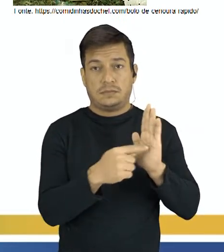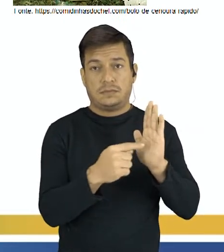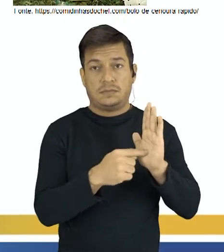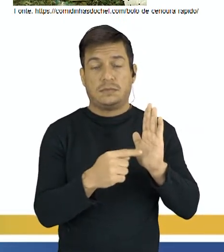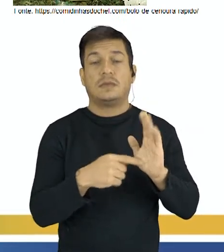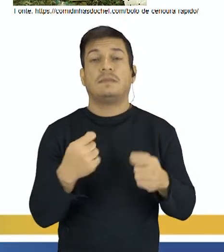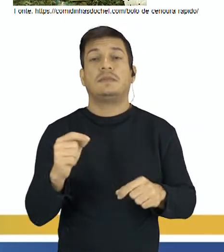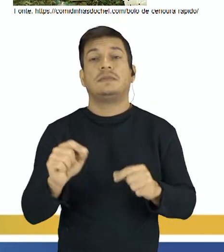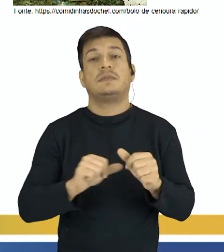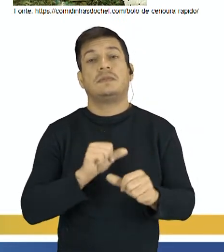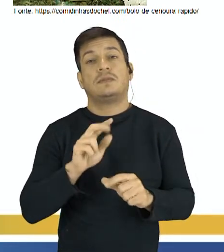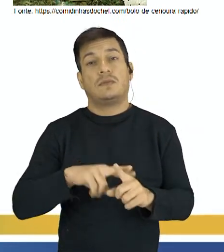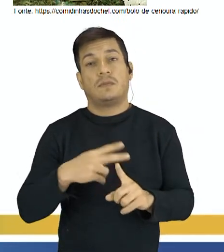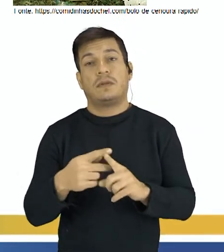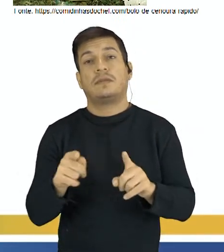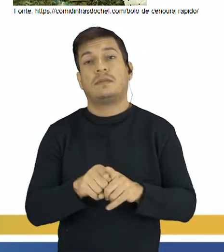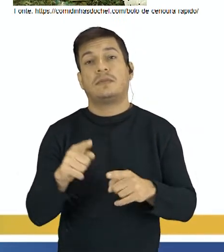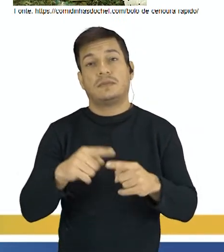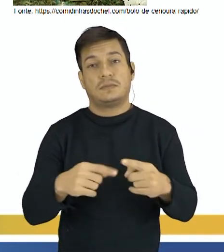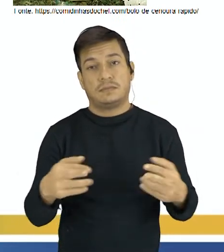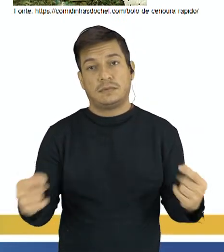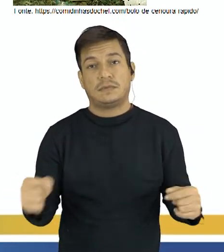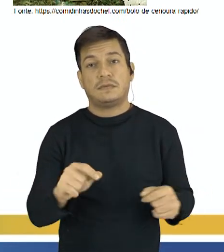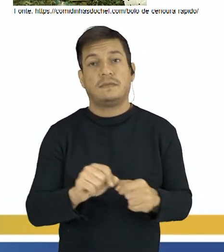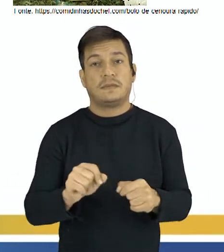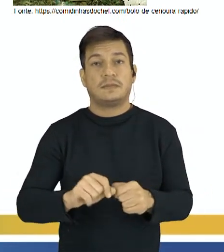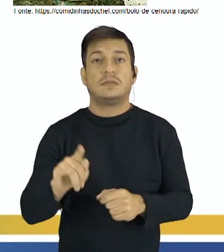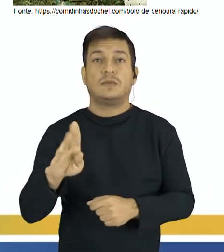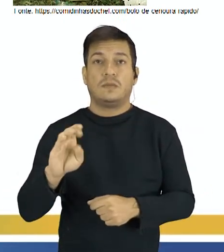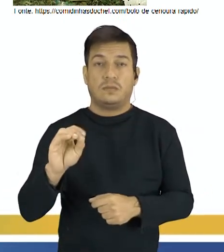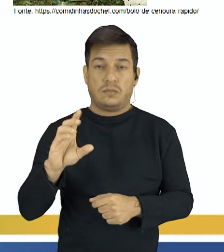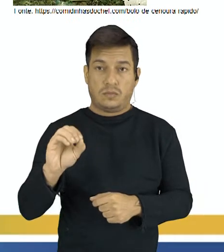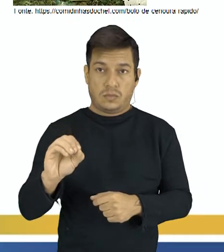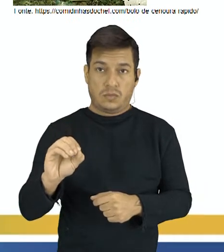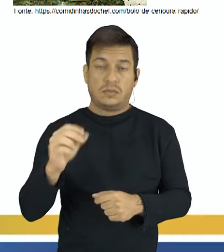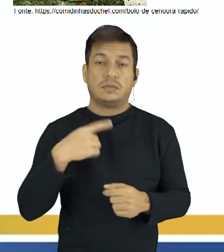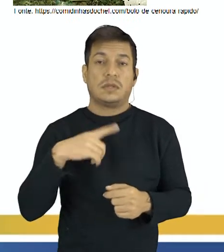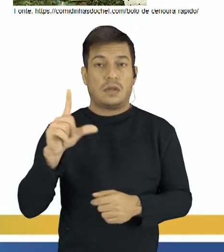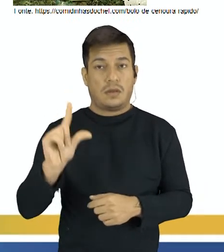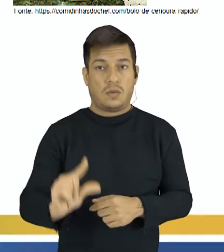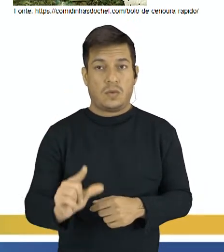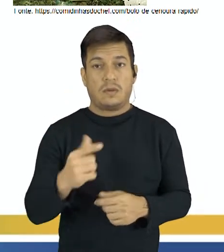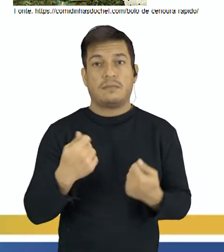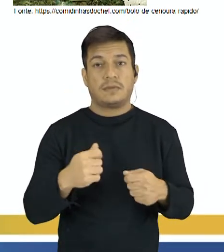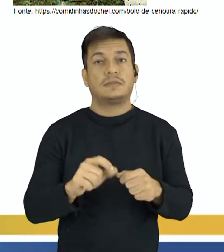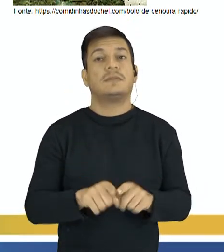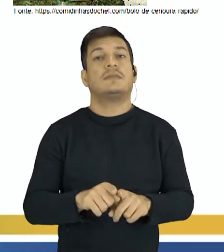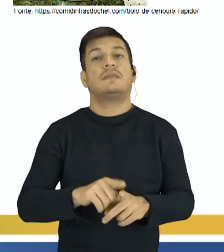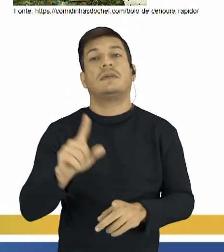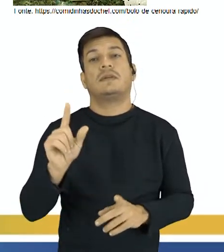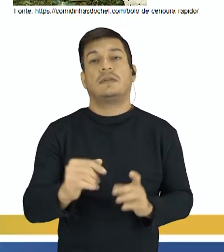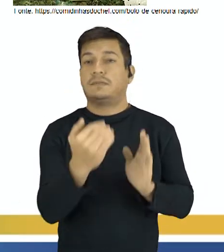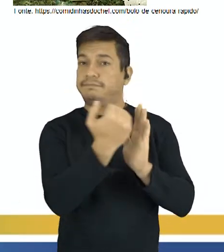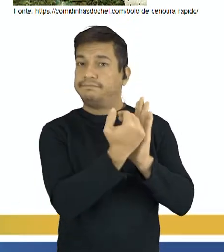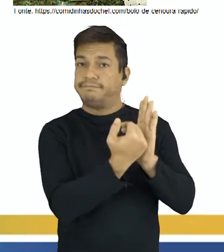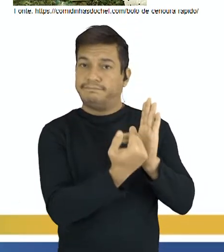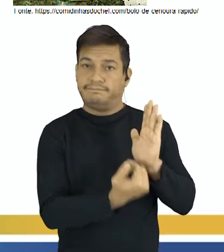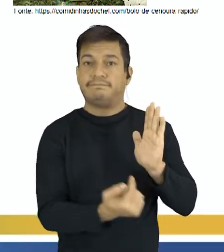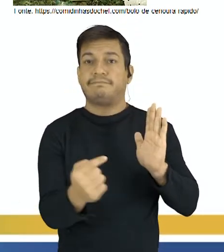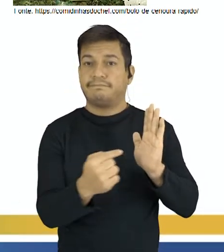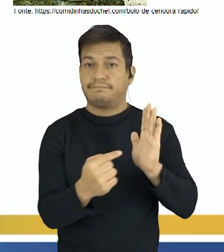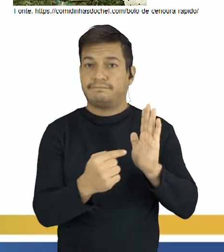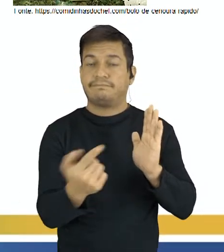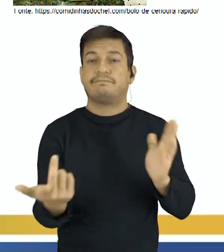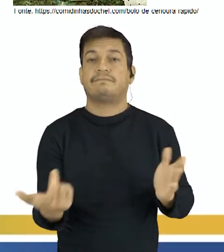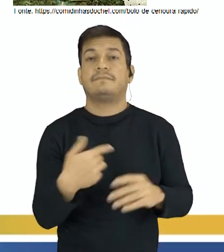as proporções dos ingredientes para fazer aquele bolo. Se você quer reduzir, você tem que reduzir a metade essa